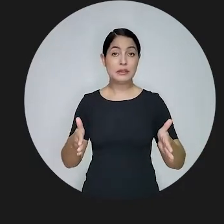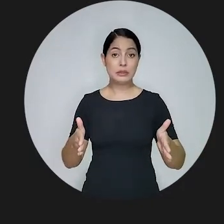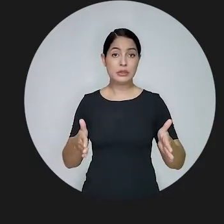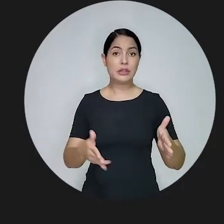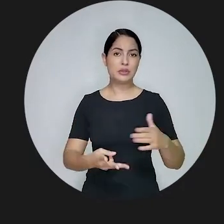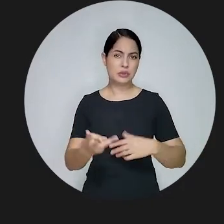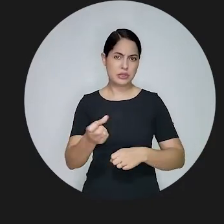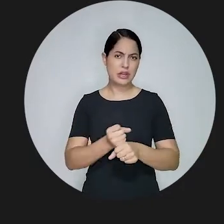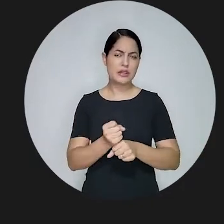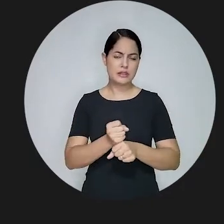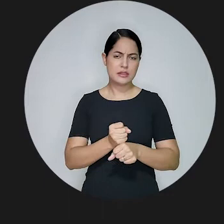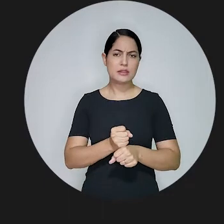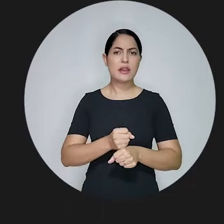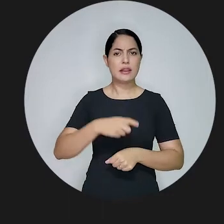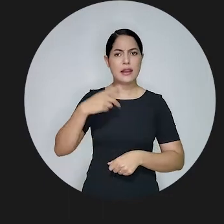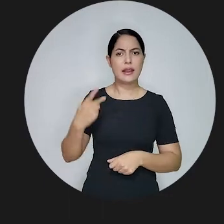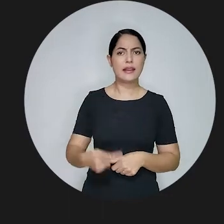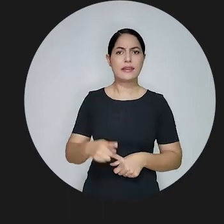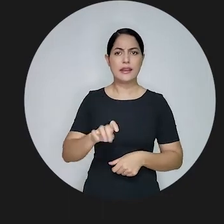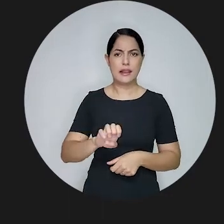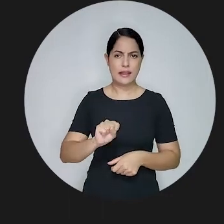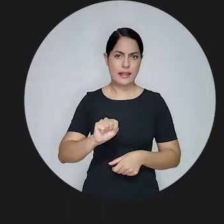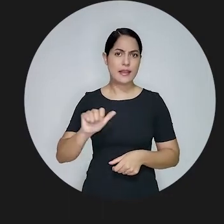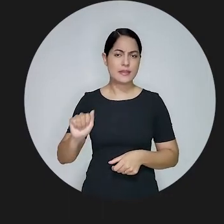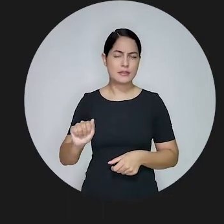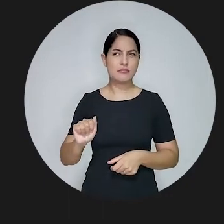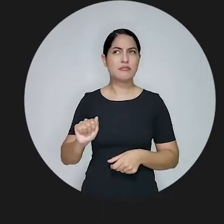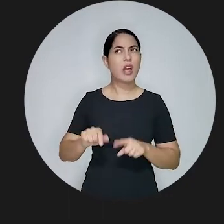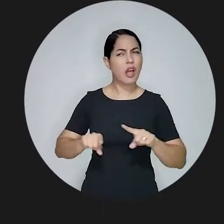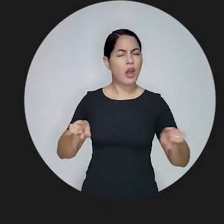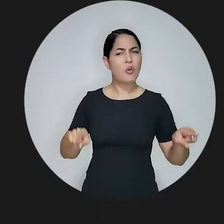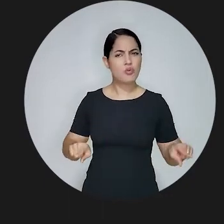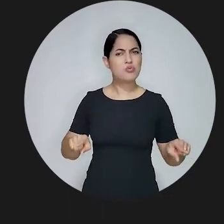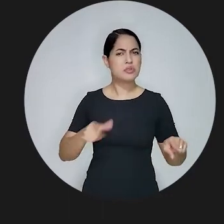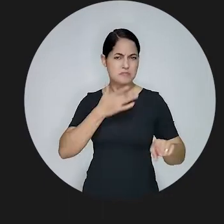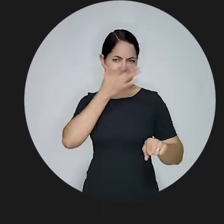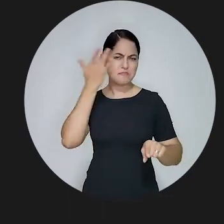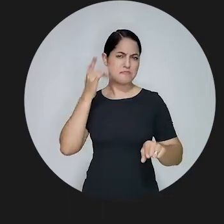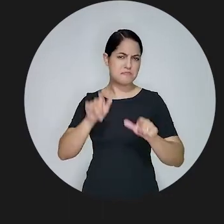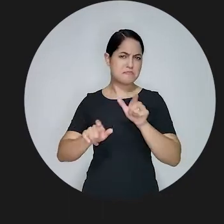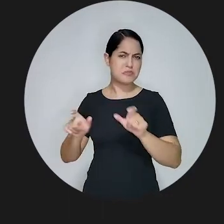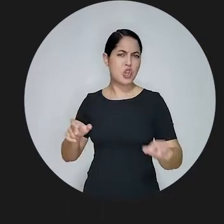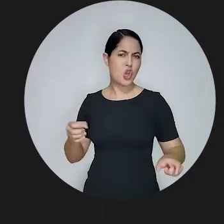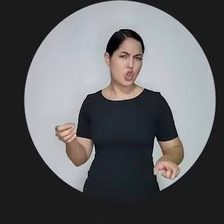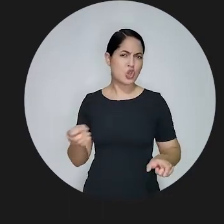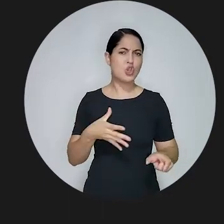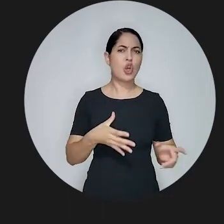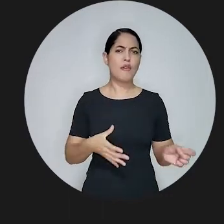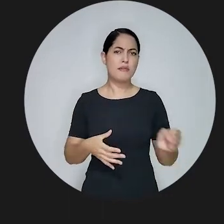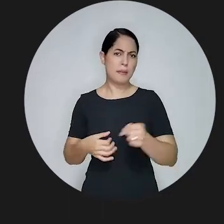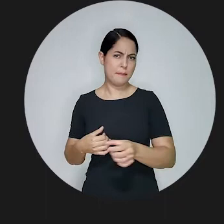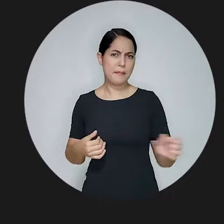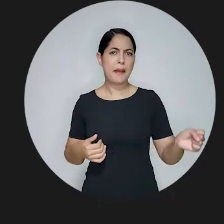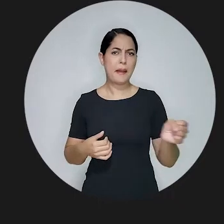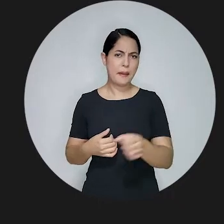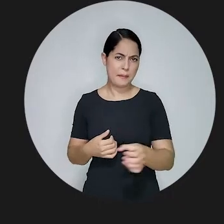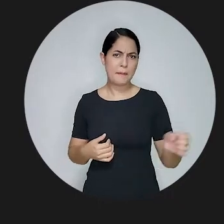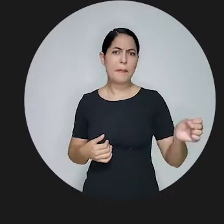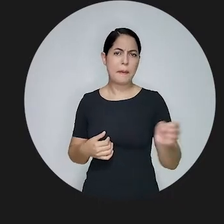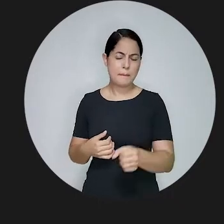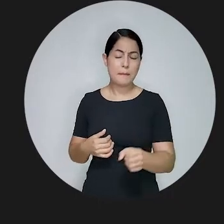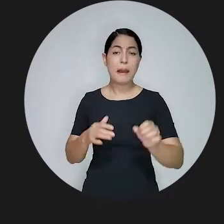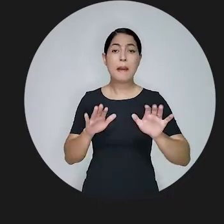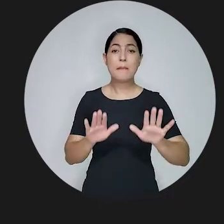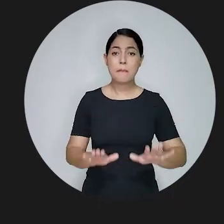no âmbito da ESA Nacional. Há muitos dirigentes novos, que foram inclusive recém-empoçados.